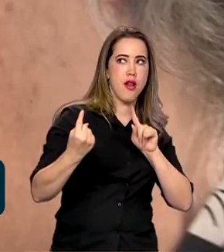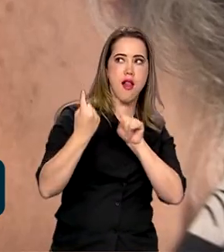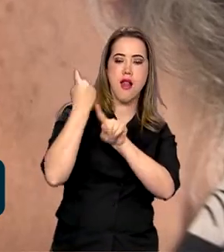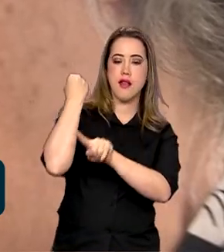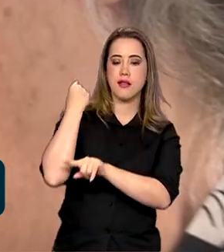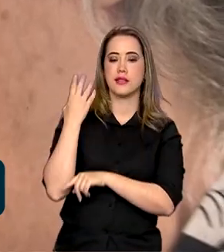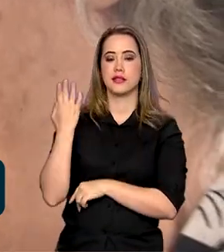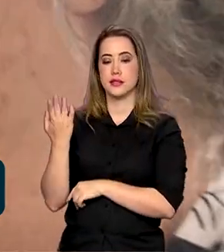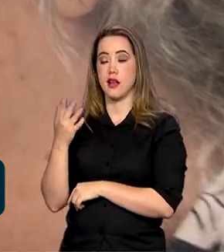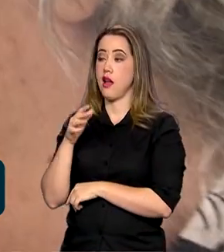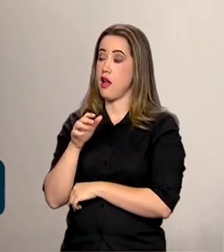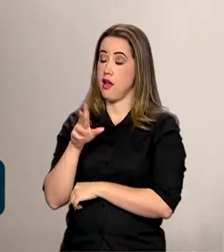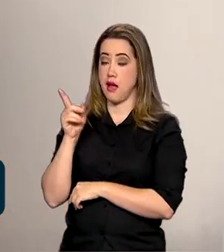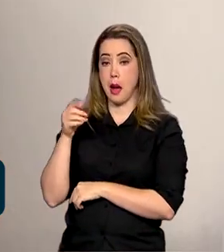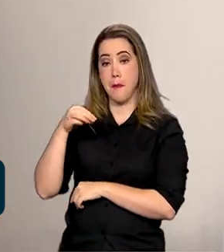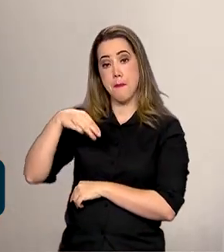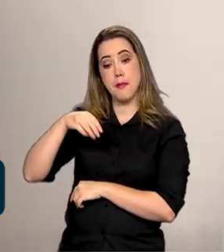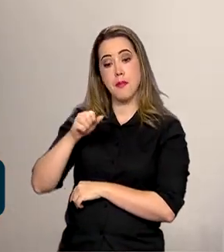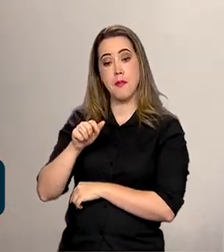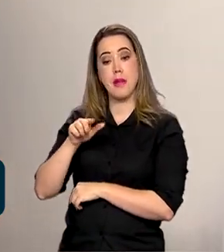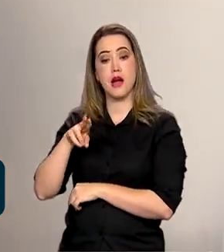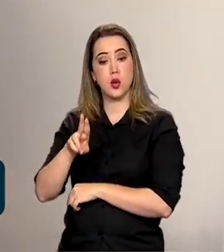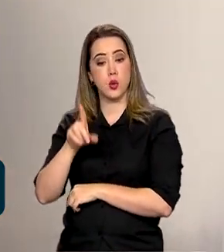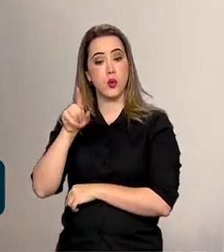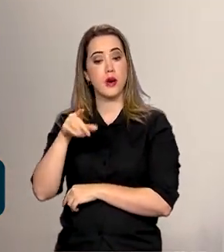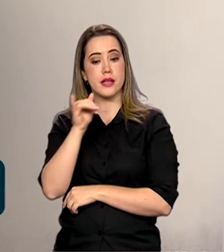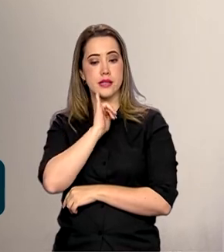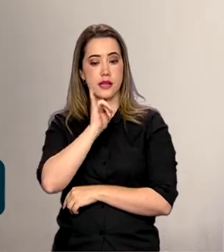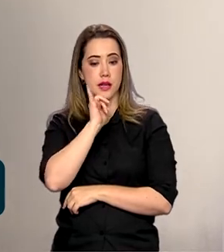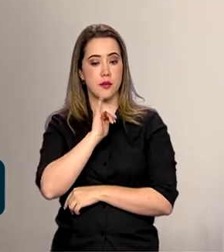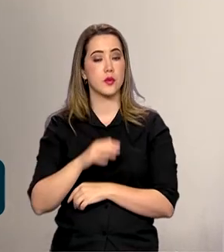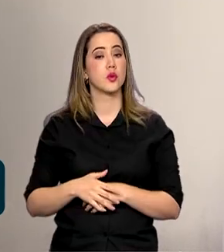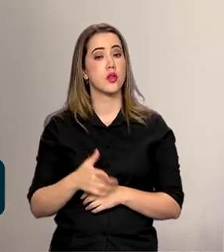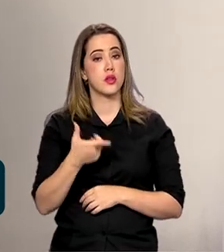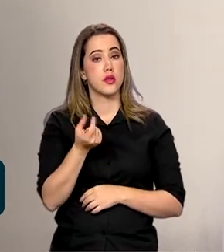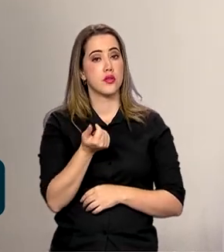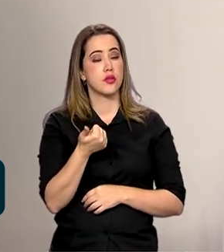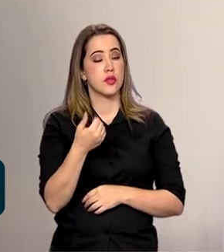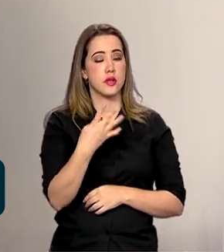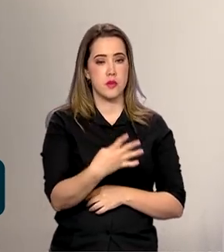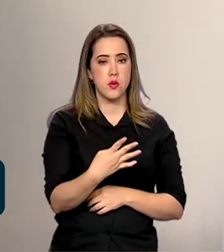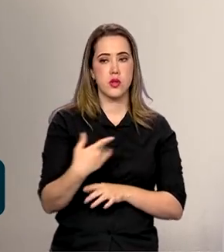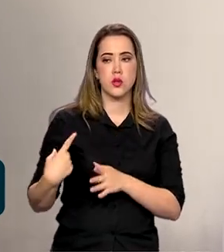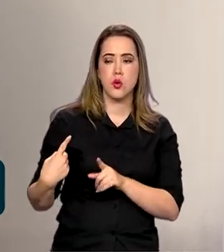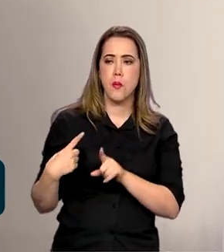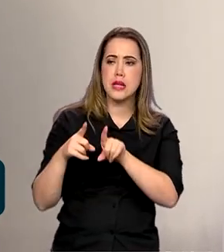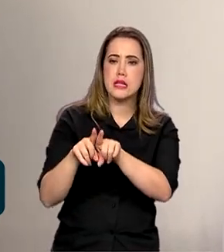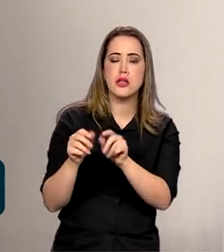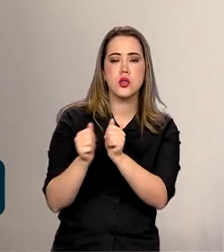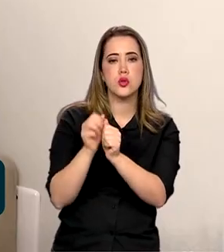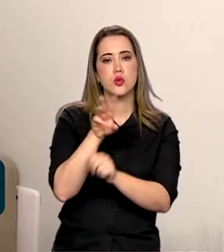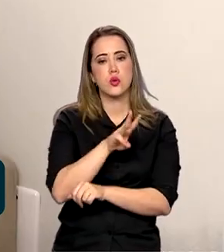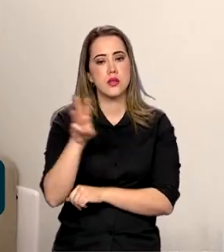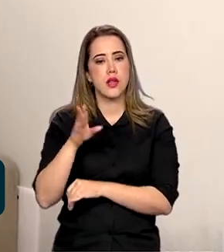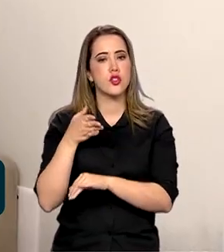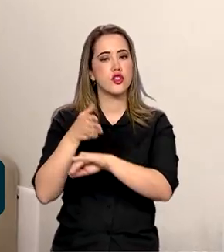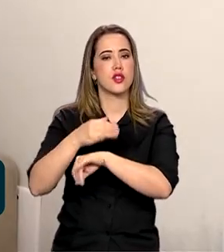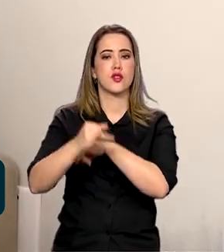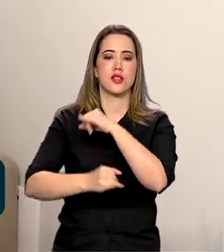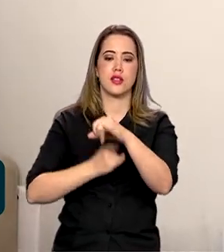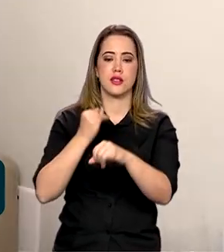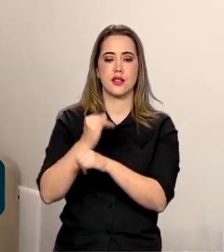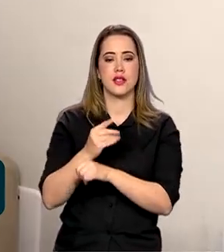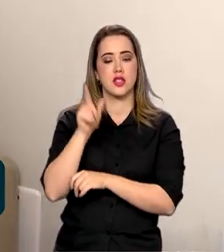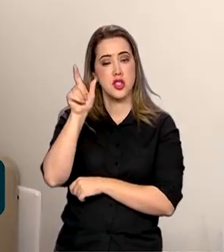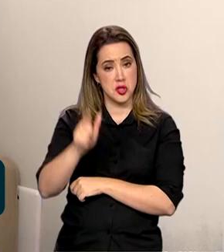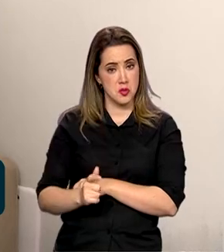Malu é exemplo disso. Em 2014, fez parceria com sites e entrou para o mundo digital das badaladas